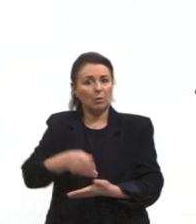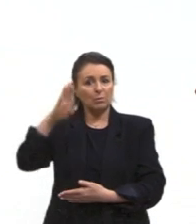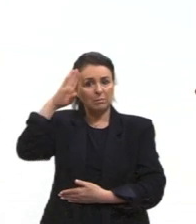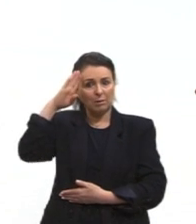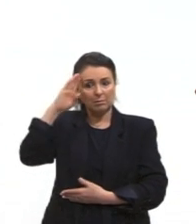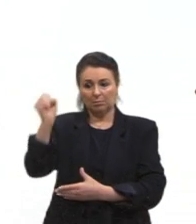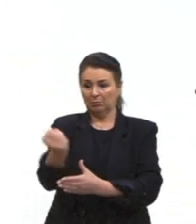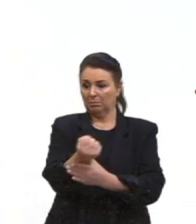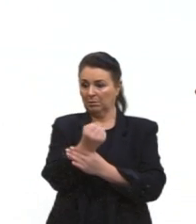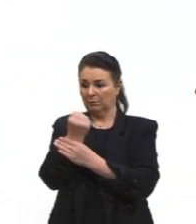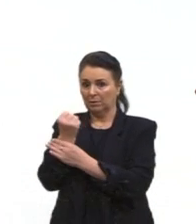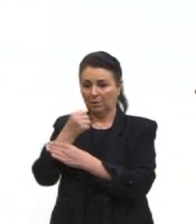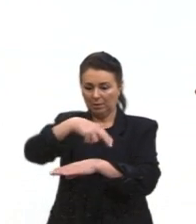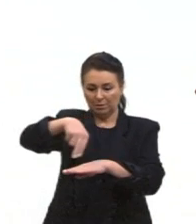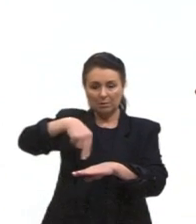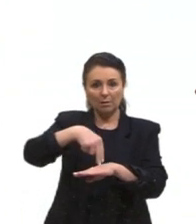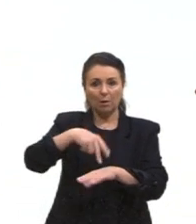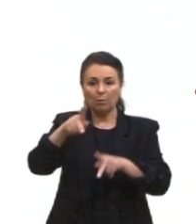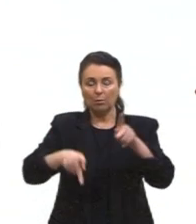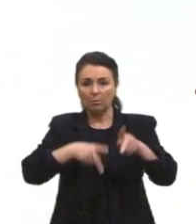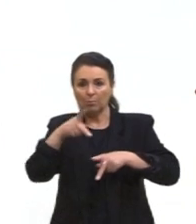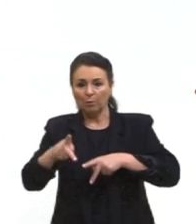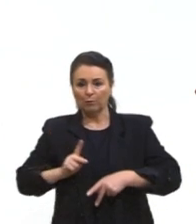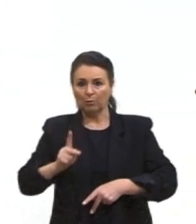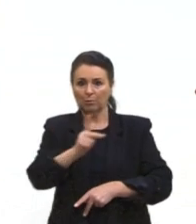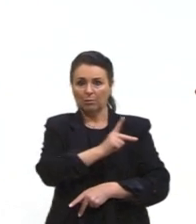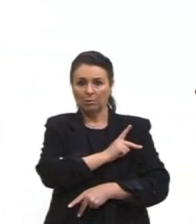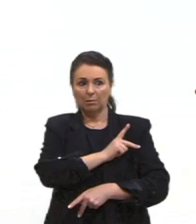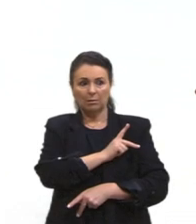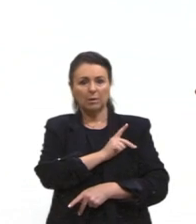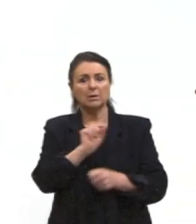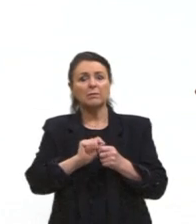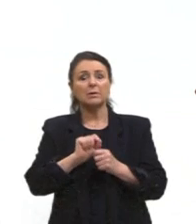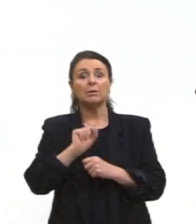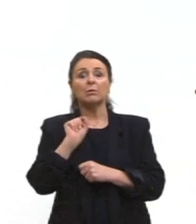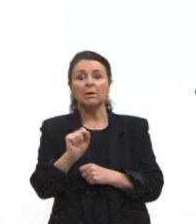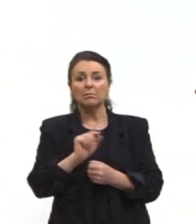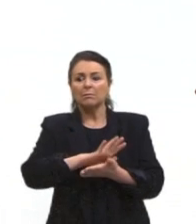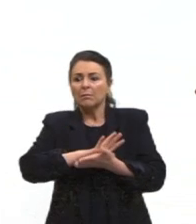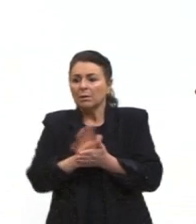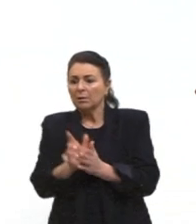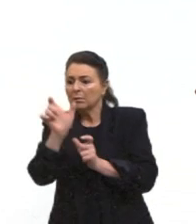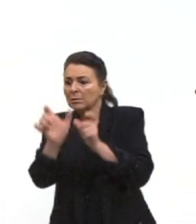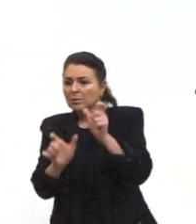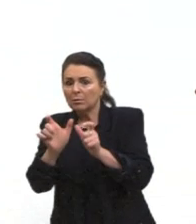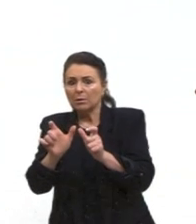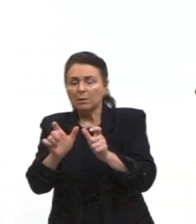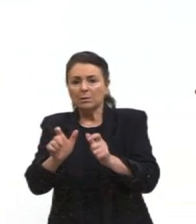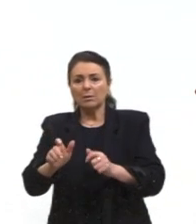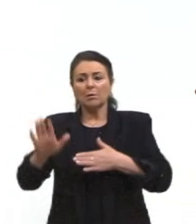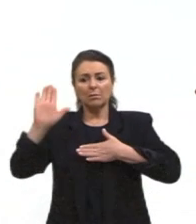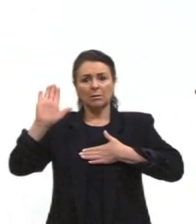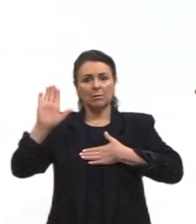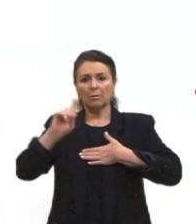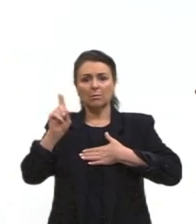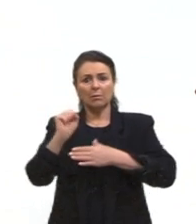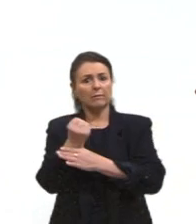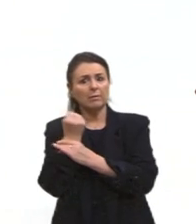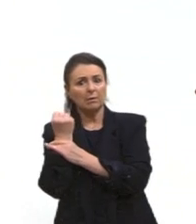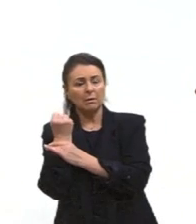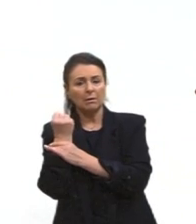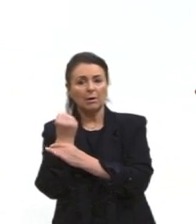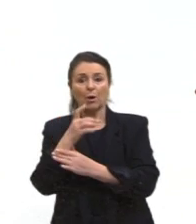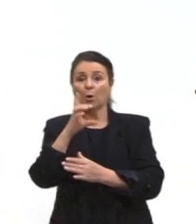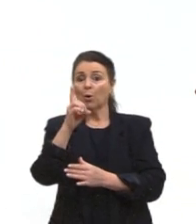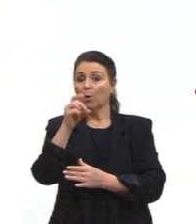povo. O que eles estavam fazendo? Estavam matando as pessoas que eles juraram defender. O DOPS